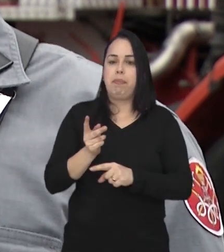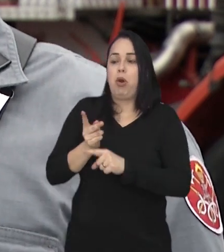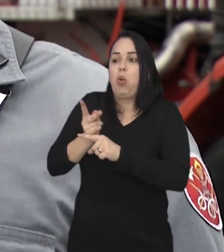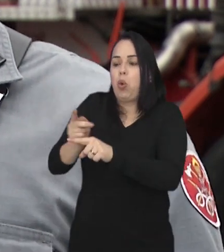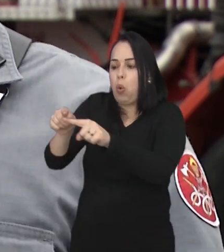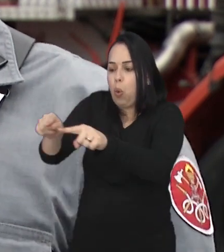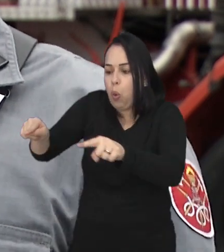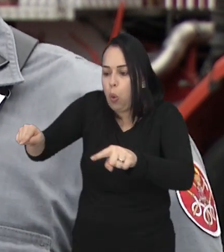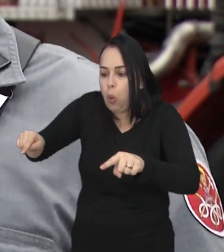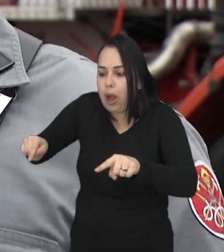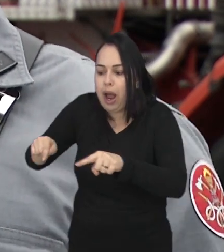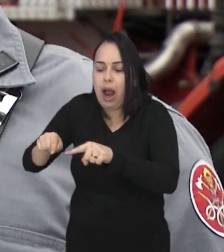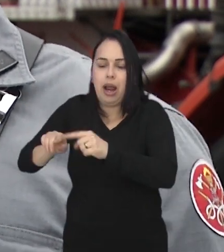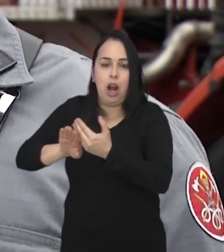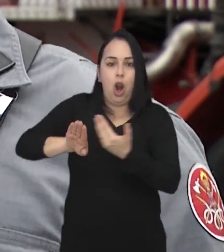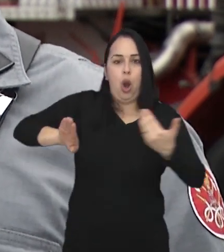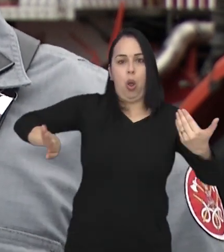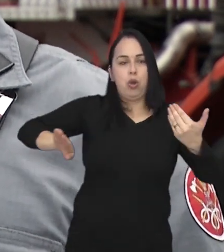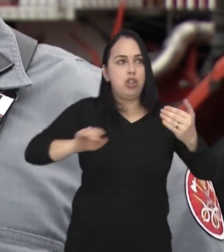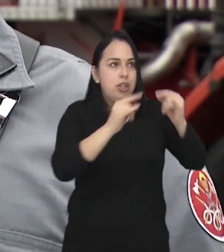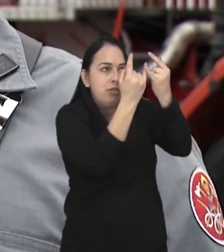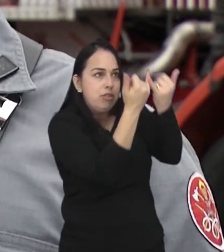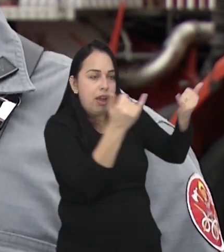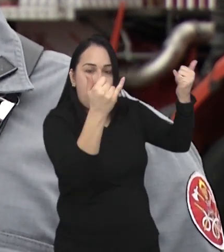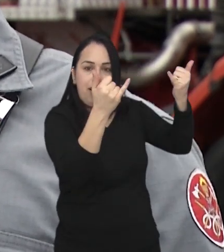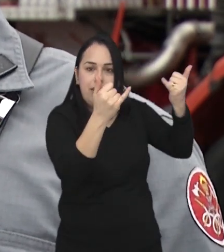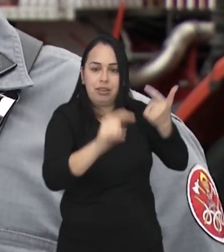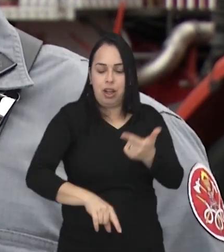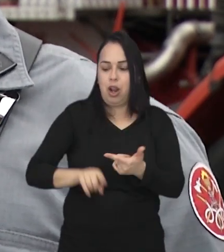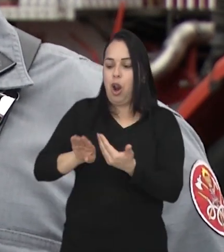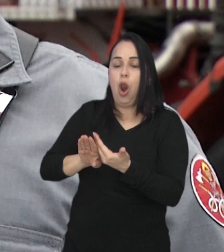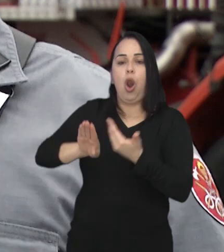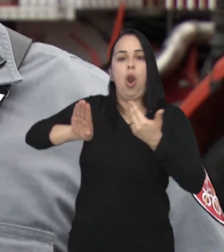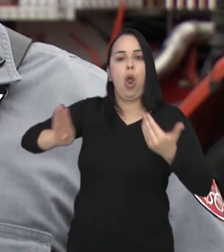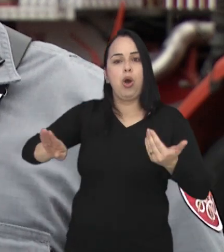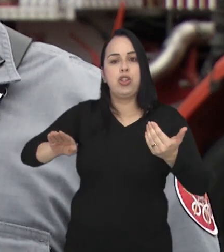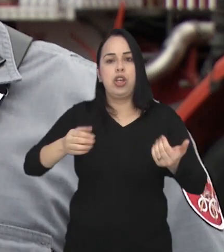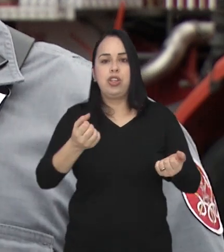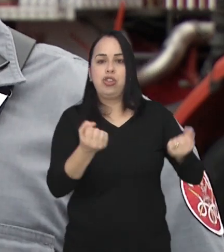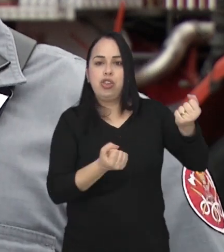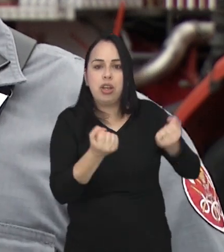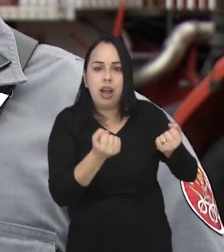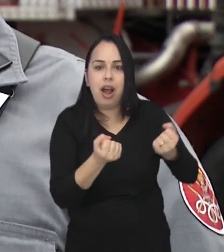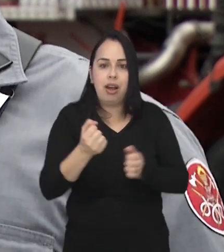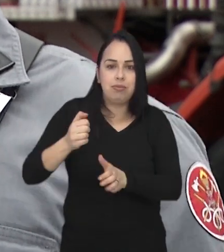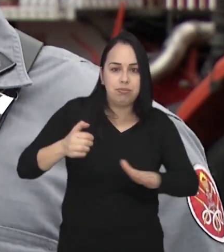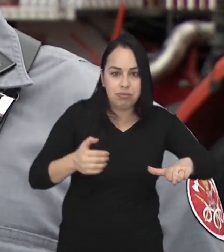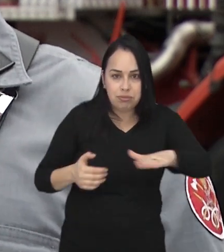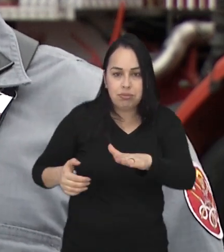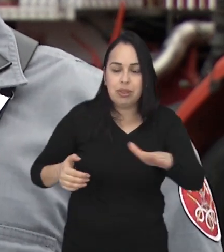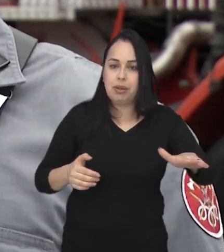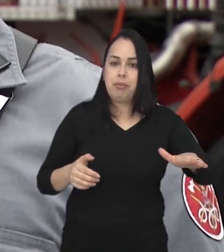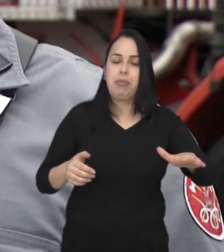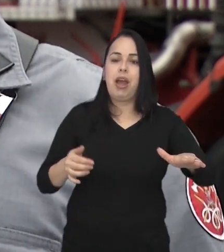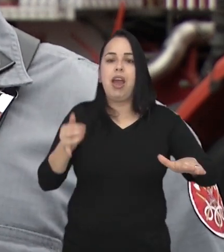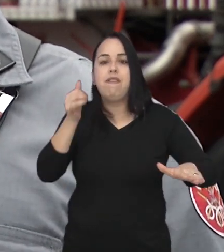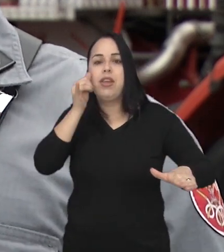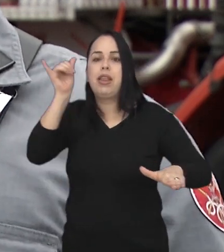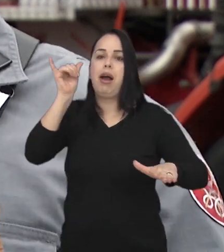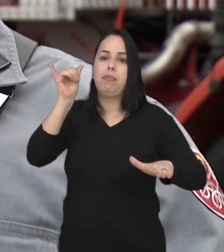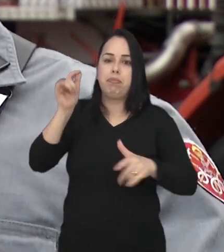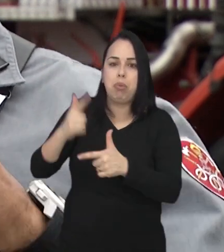sua pipa? Busque sempre um local afastado de rede elétrica, afastado também do trânsito, do tráfego de motocicletas, de pessoas,